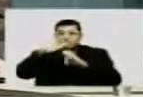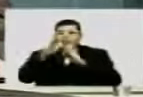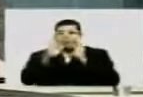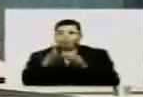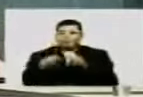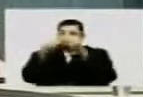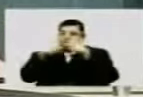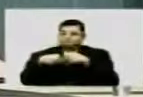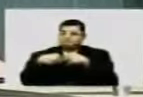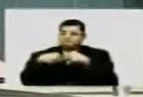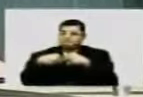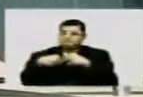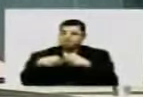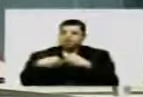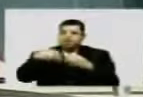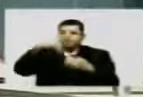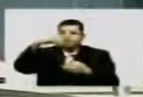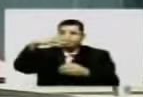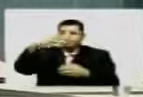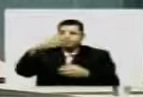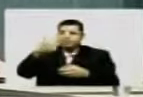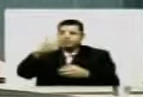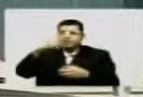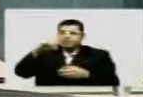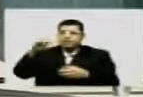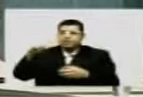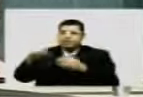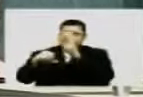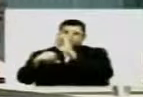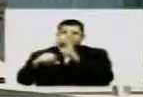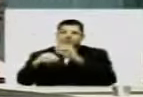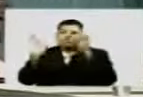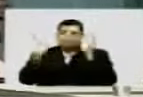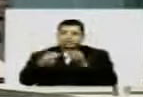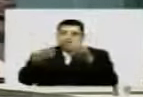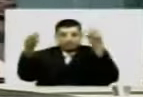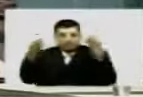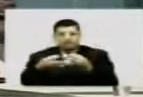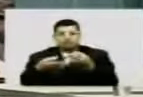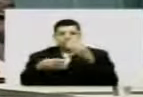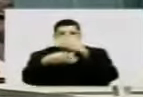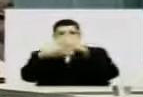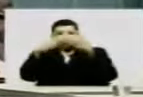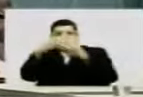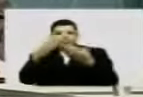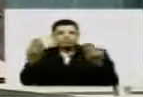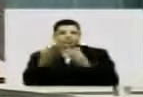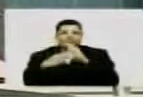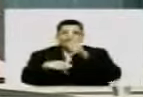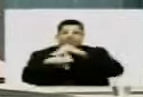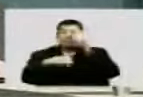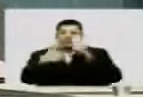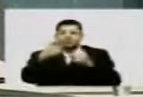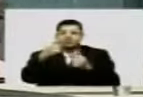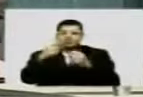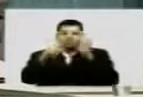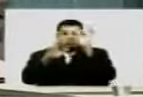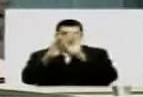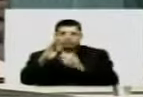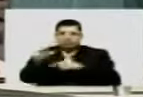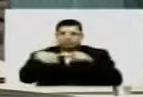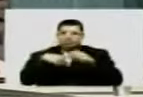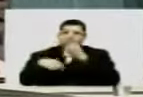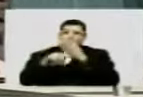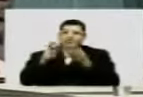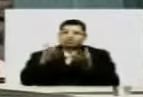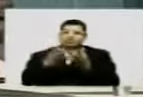empresa já recebeu 100% do valor originário da obra e mais 20% de